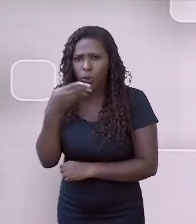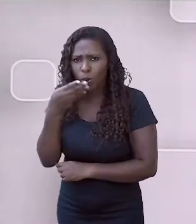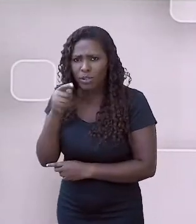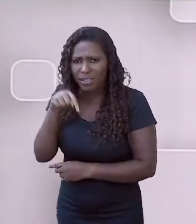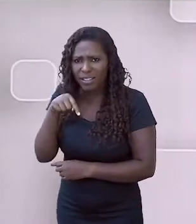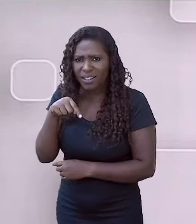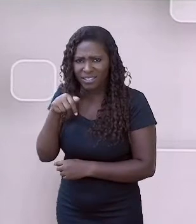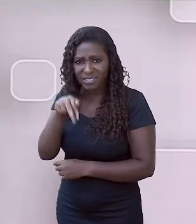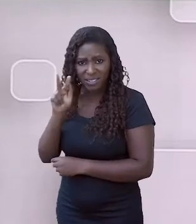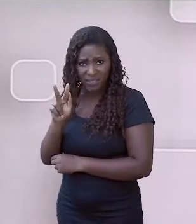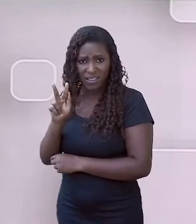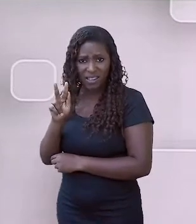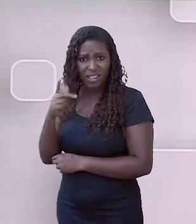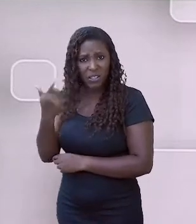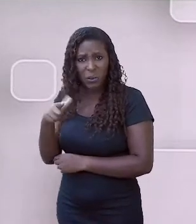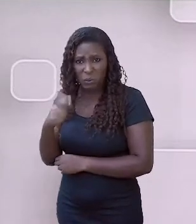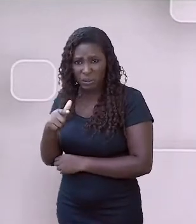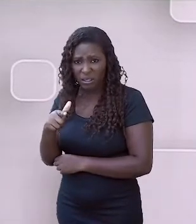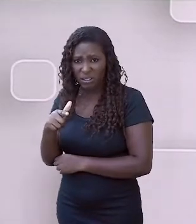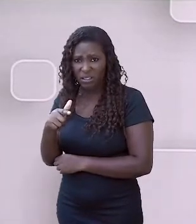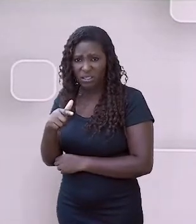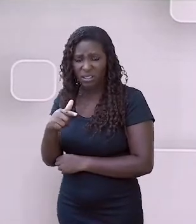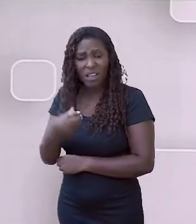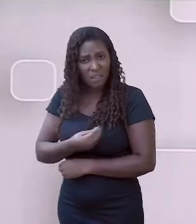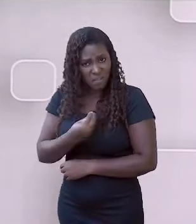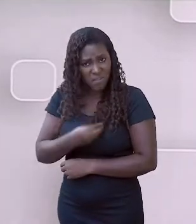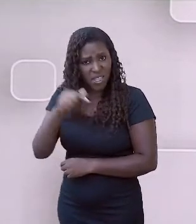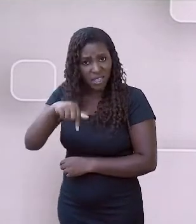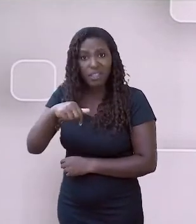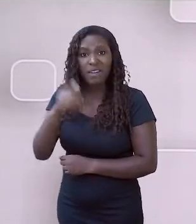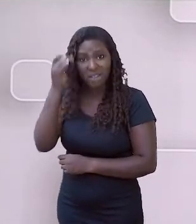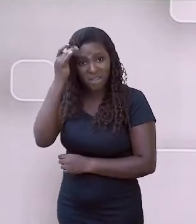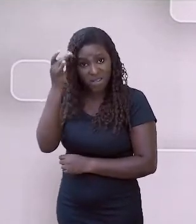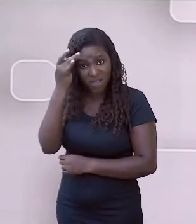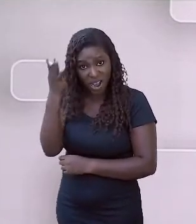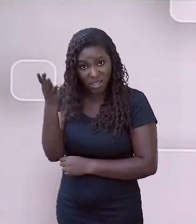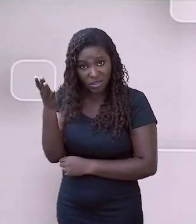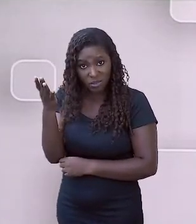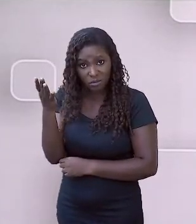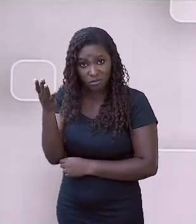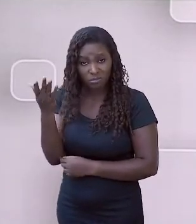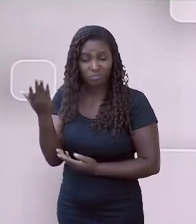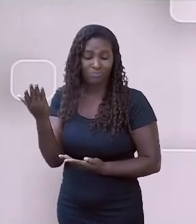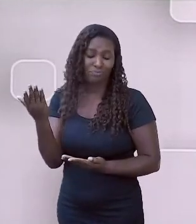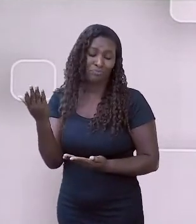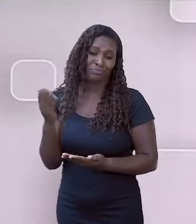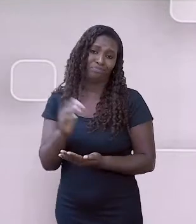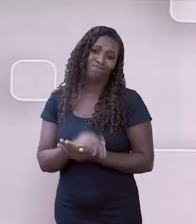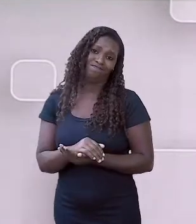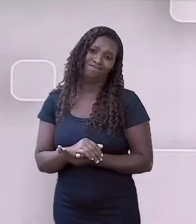Vamos lembrar um pouquinho daquele terrível acidente que